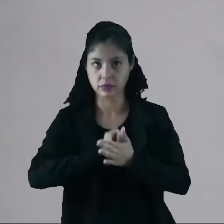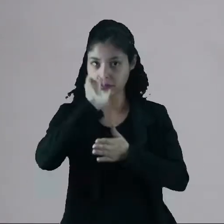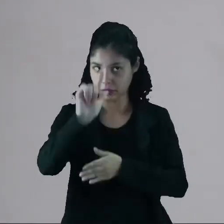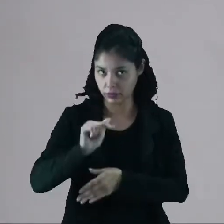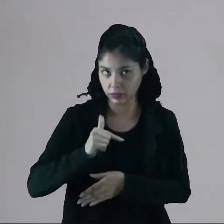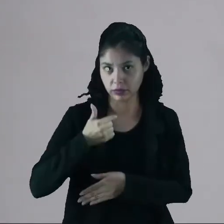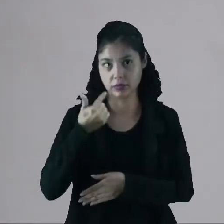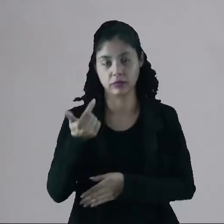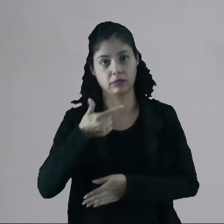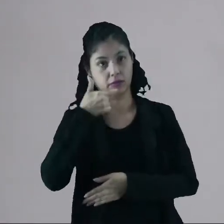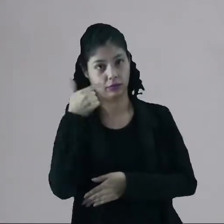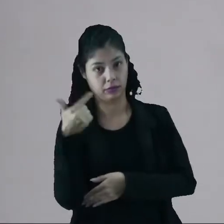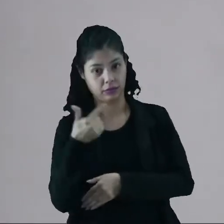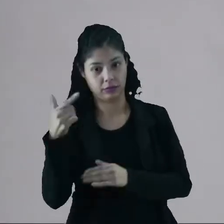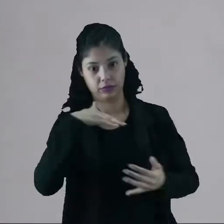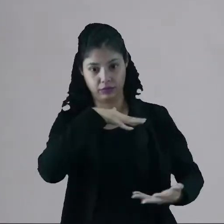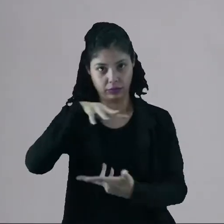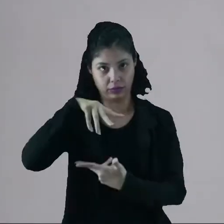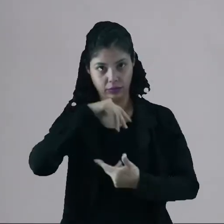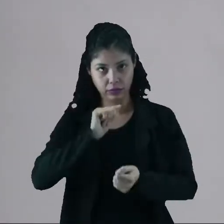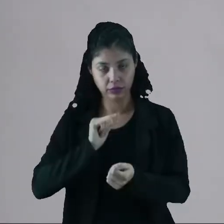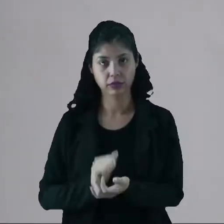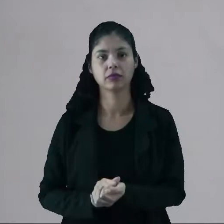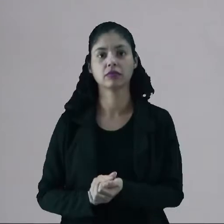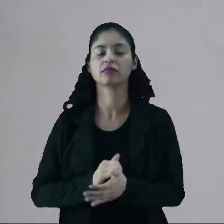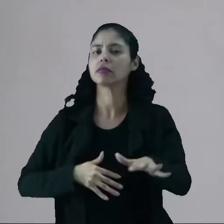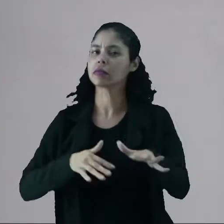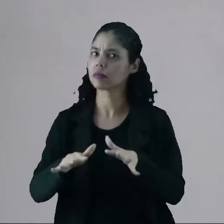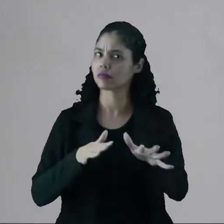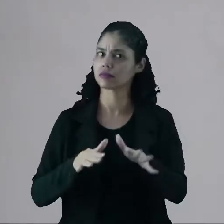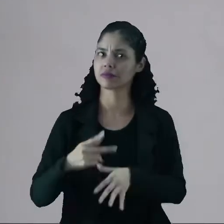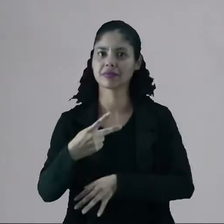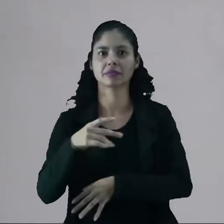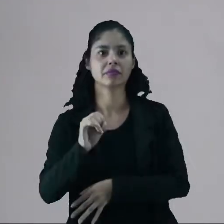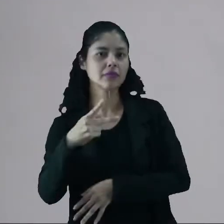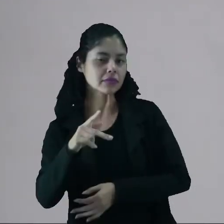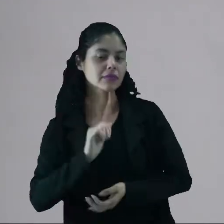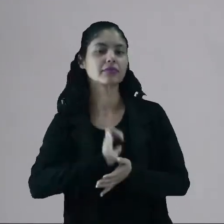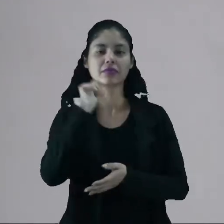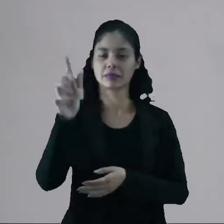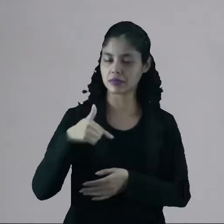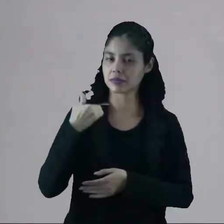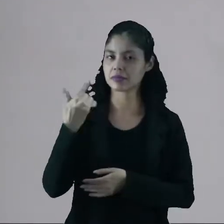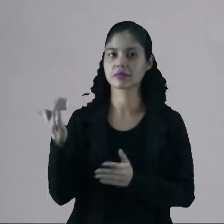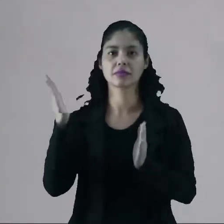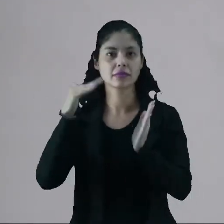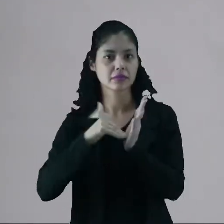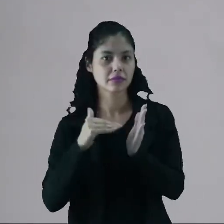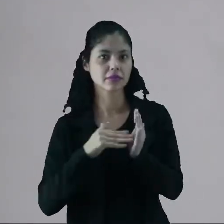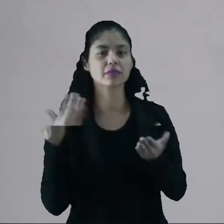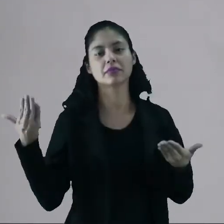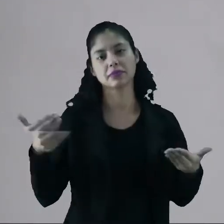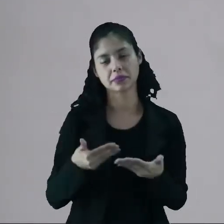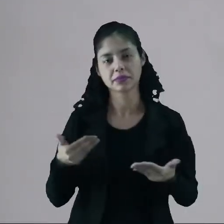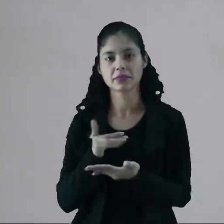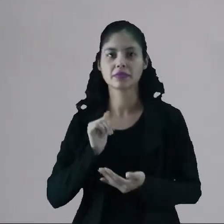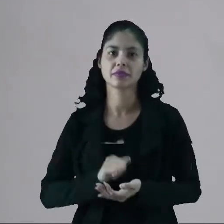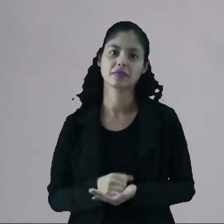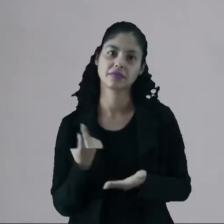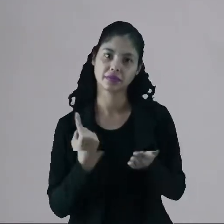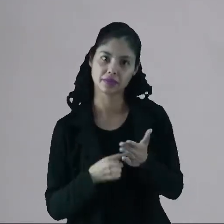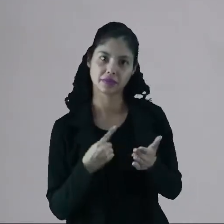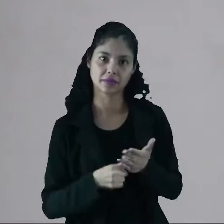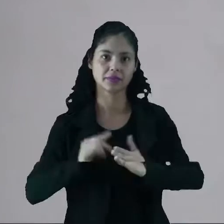Depois da Segunda Guerra, vem um movimento artístico chamado Pop Art. E da Pop Art até os nossos dias, a gente